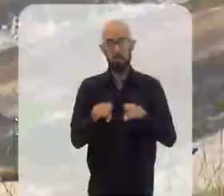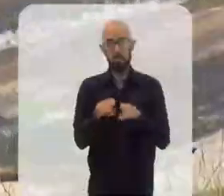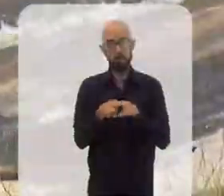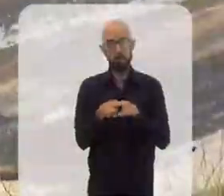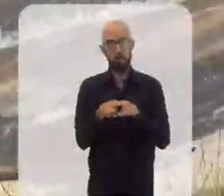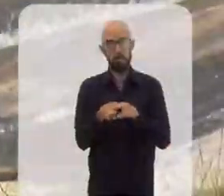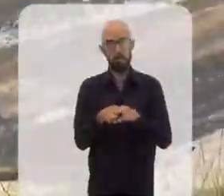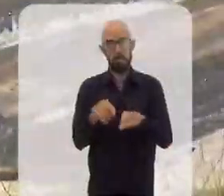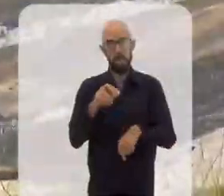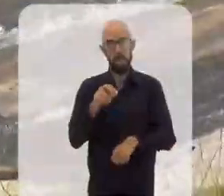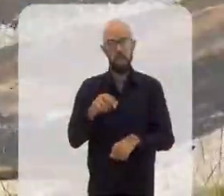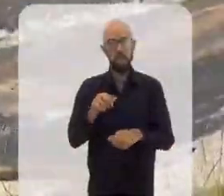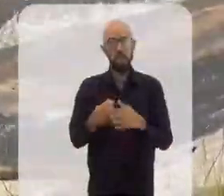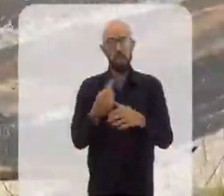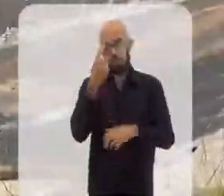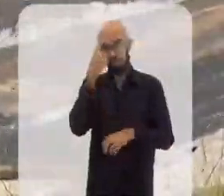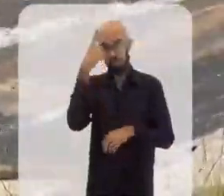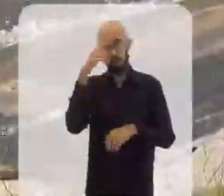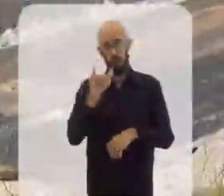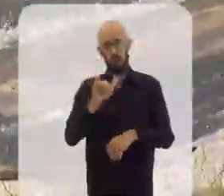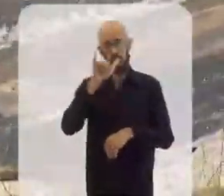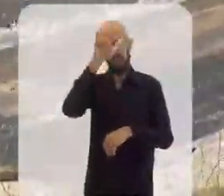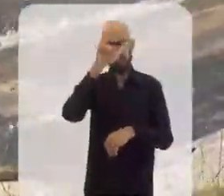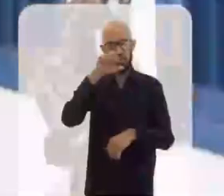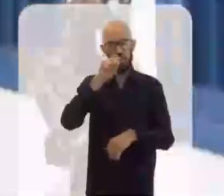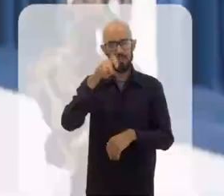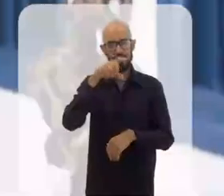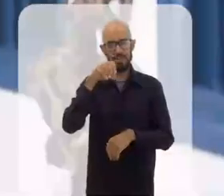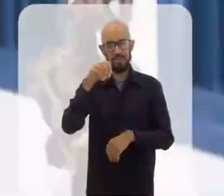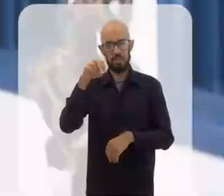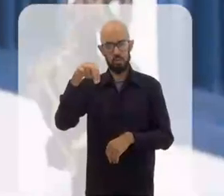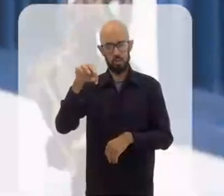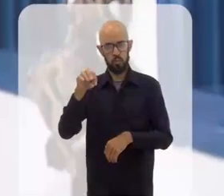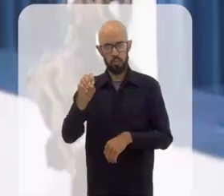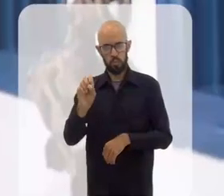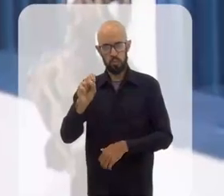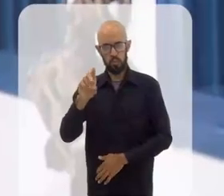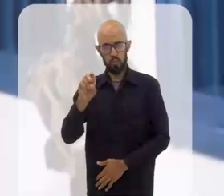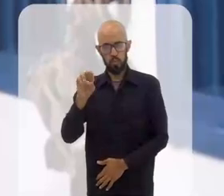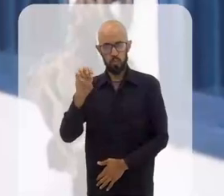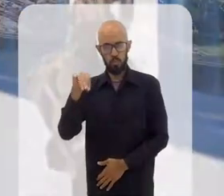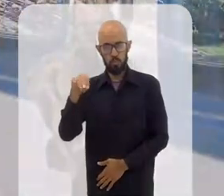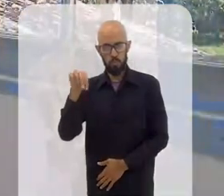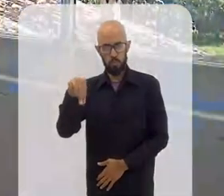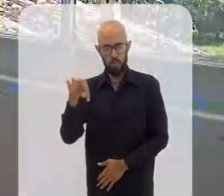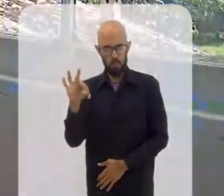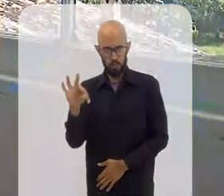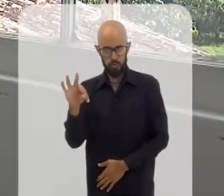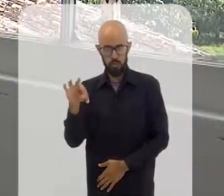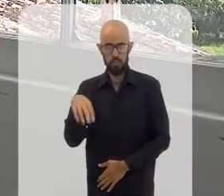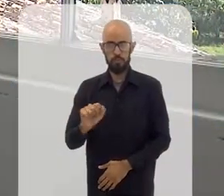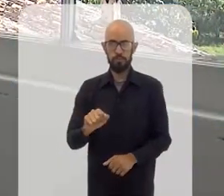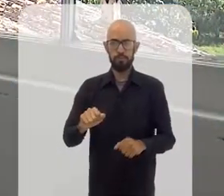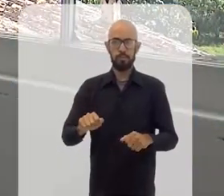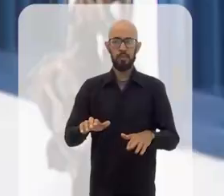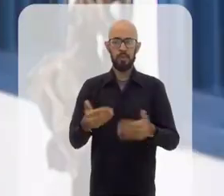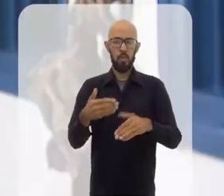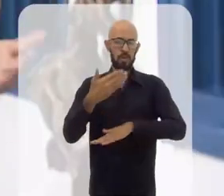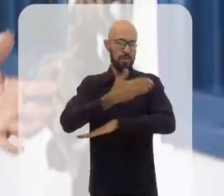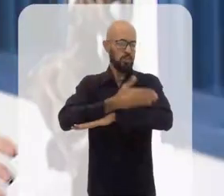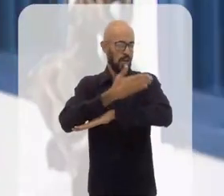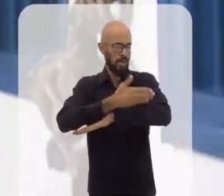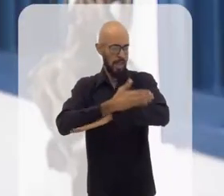e o pai da aviação, Alberto Santos Dumont. Esse pé direito alto, essas janelas, portas e